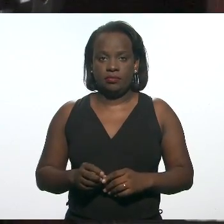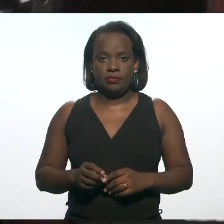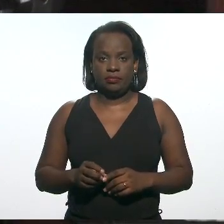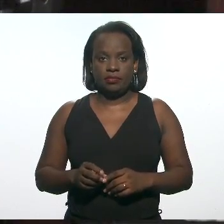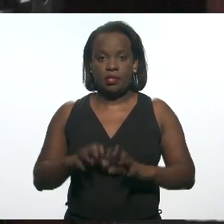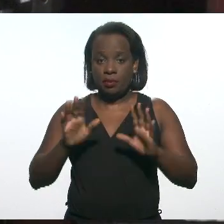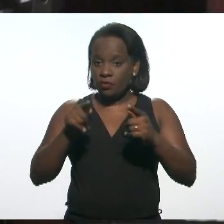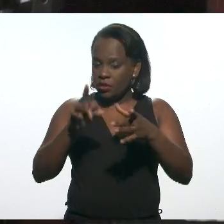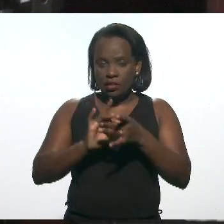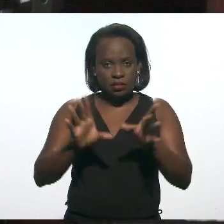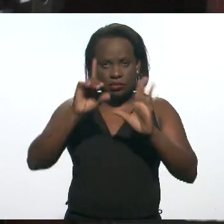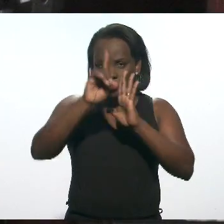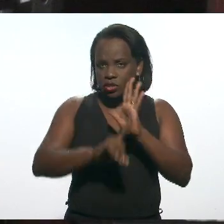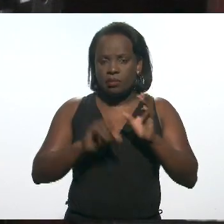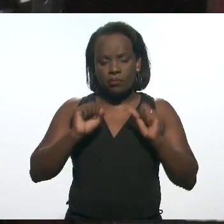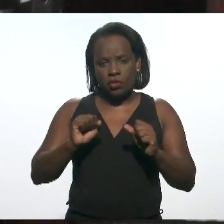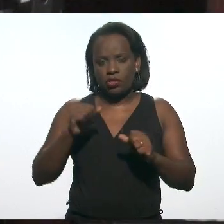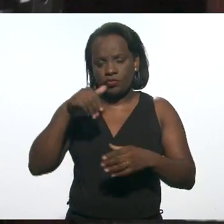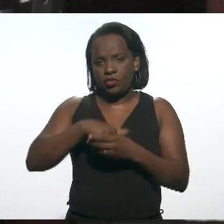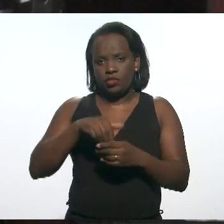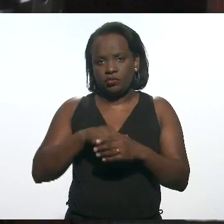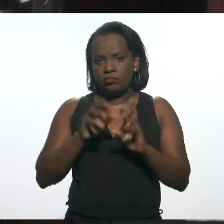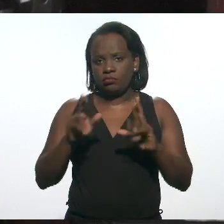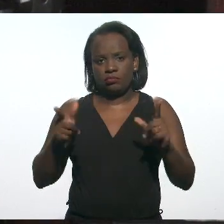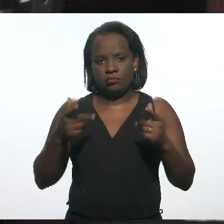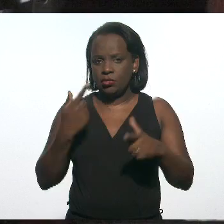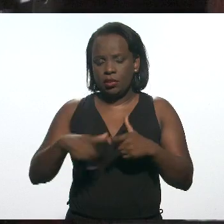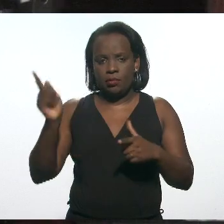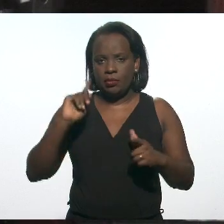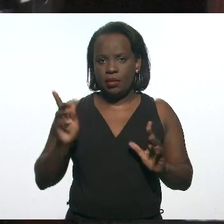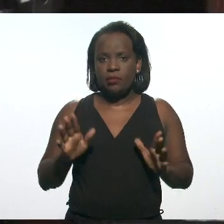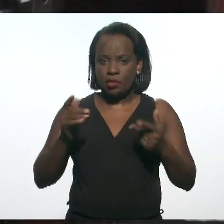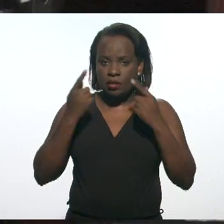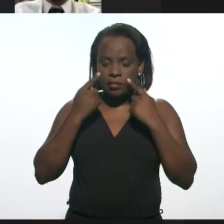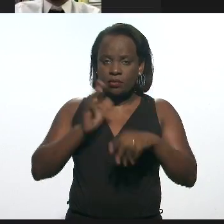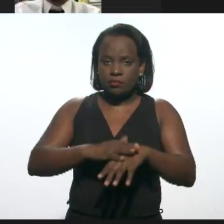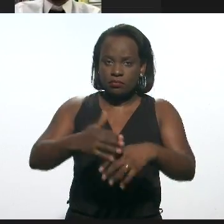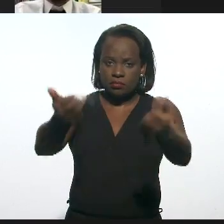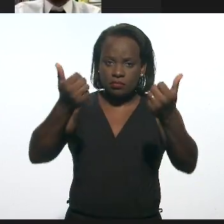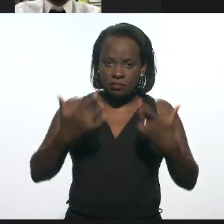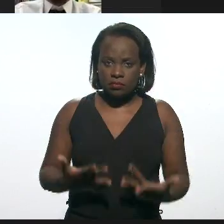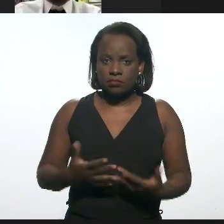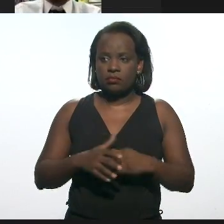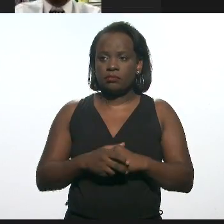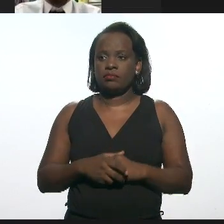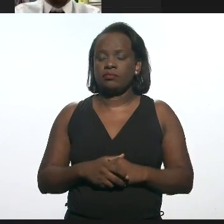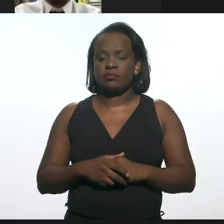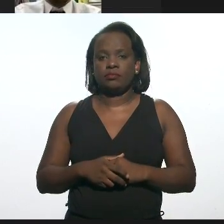Mas a Exª tem todo o direito de fazer o voto divergente. Não tem problema nenhum. Quero ouvir a Exª, deputado Márcio.